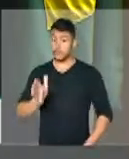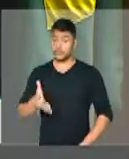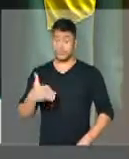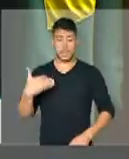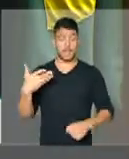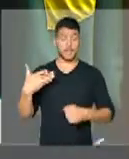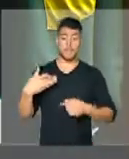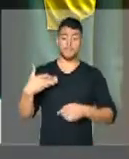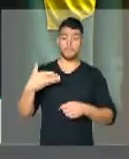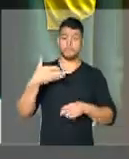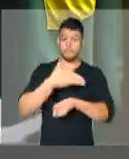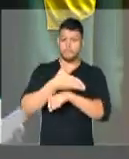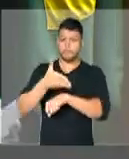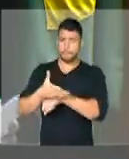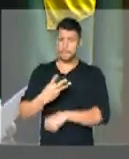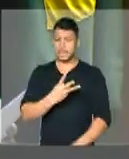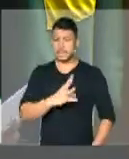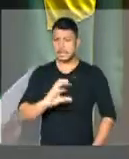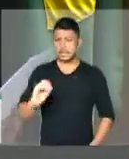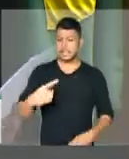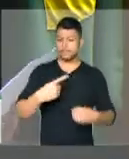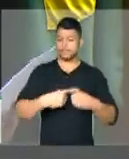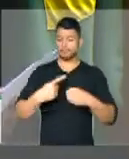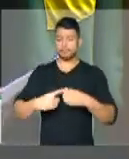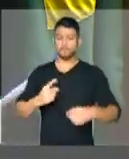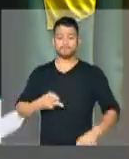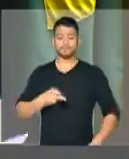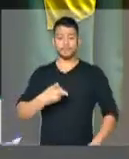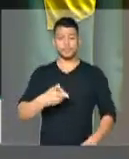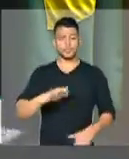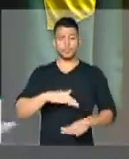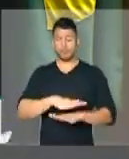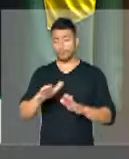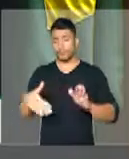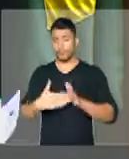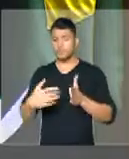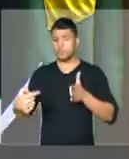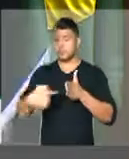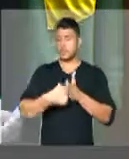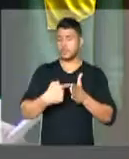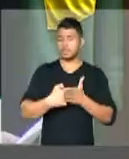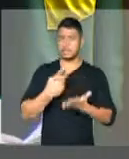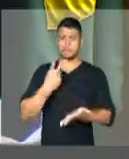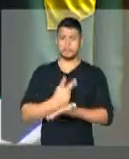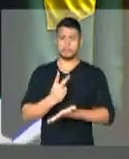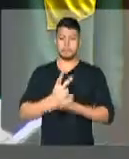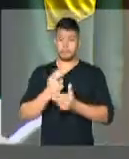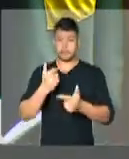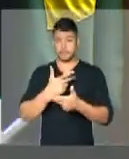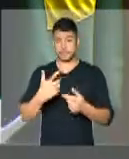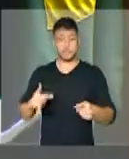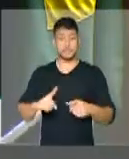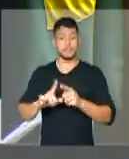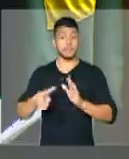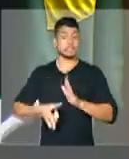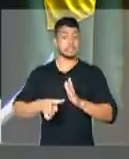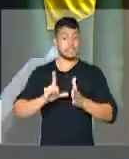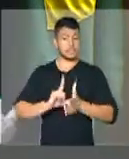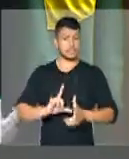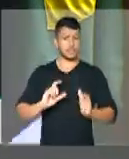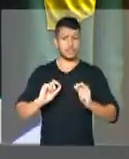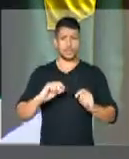duas, três vezes, e ouvi sempre as mesmas interrogações. Mas antes da interrogação, uma